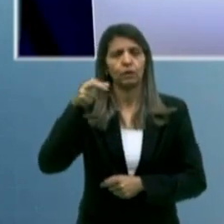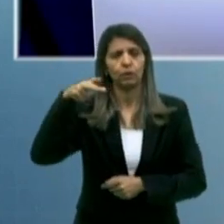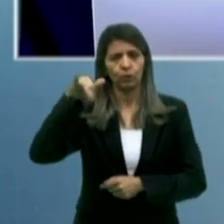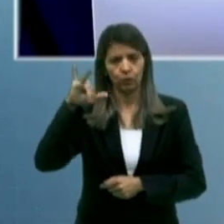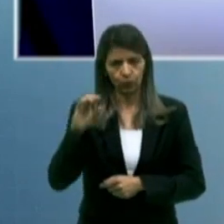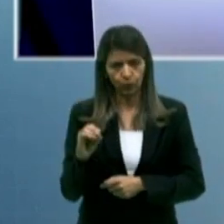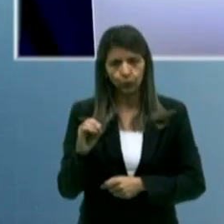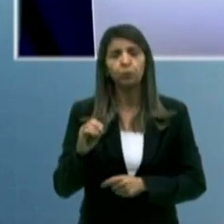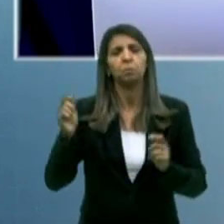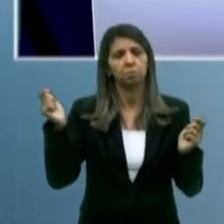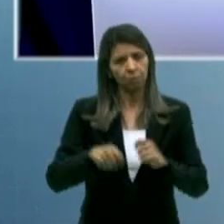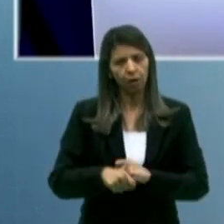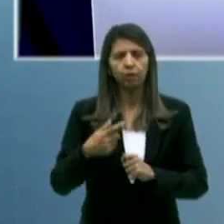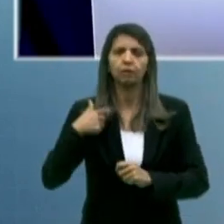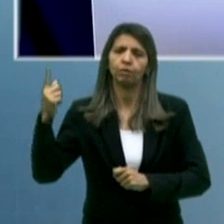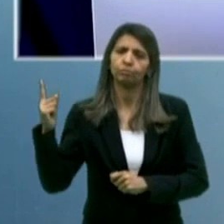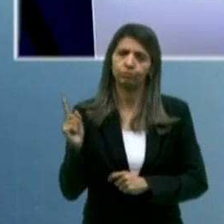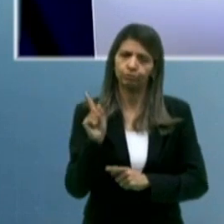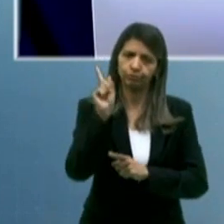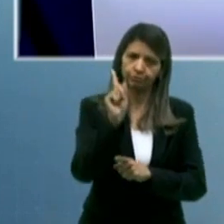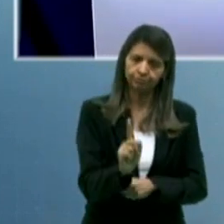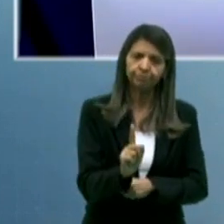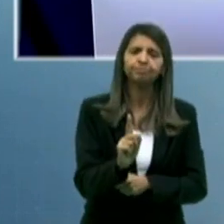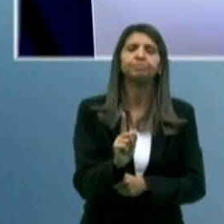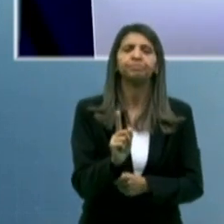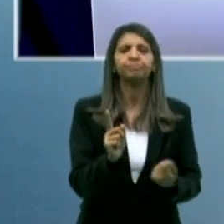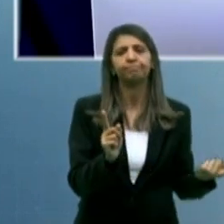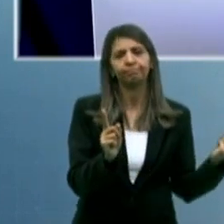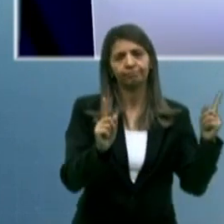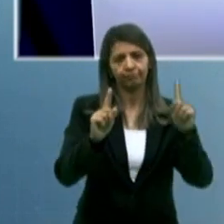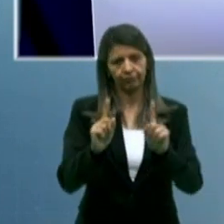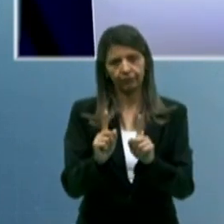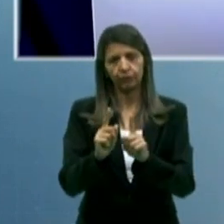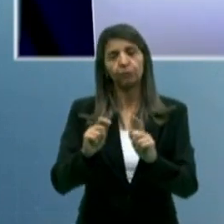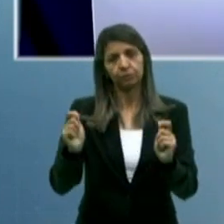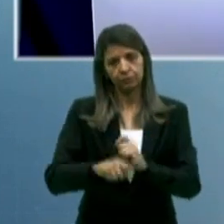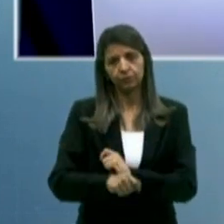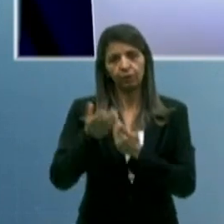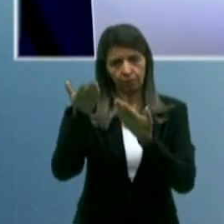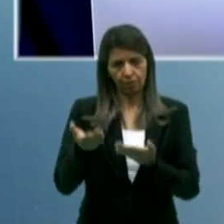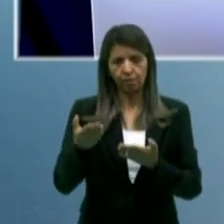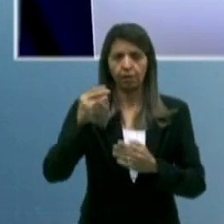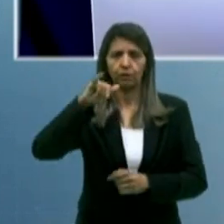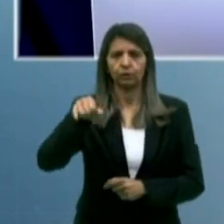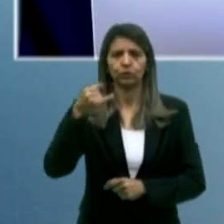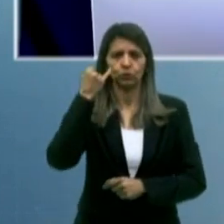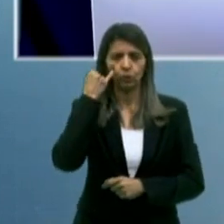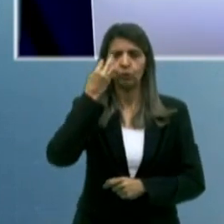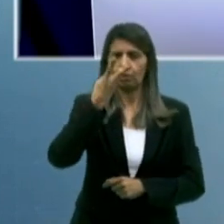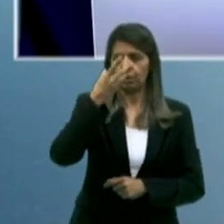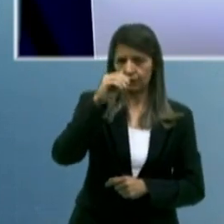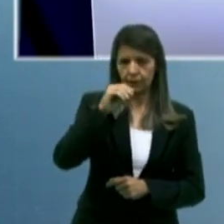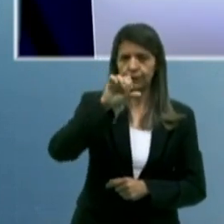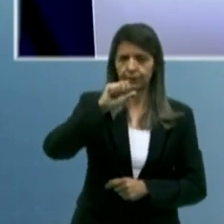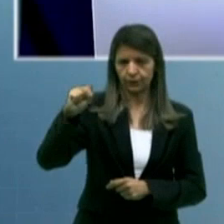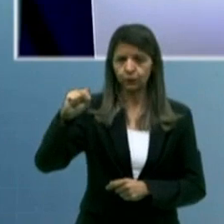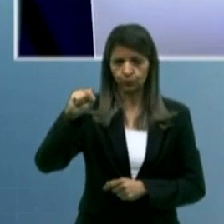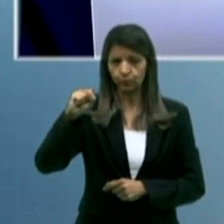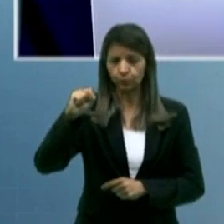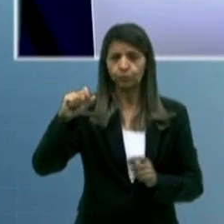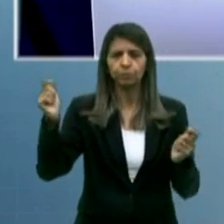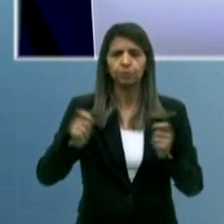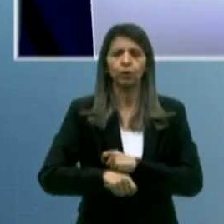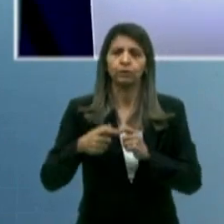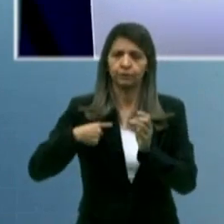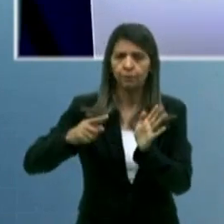pode se dirigir ao centro do nosso cenário. Lembrando que João Azevedo tem 30 segundos para fazer